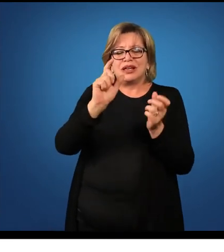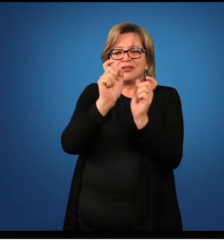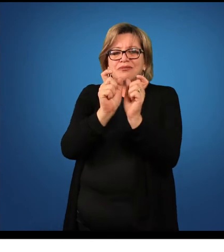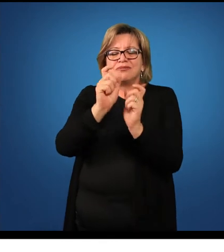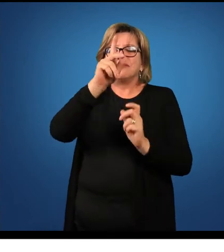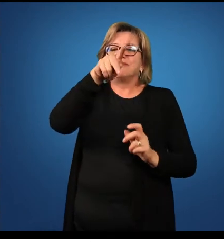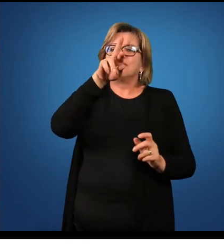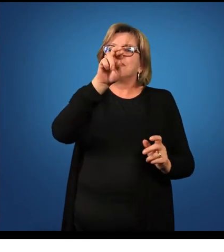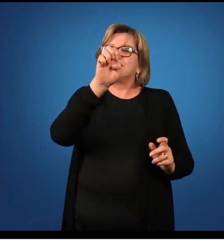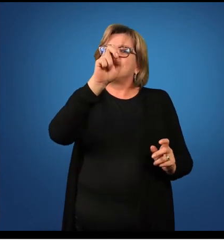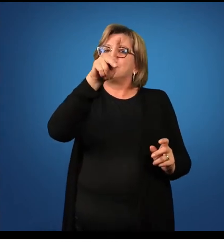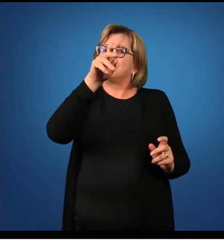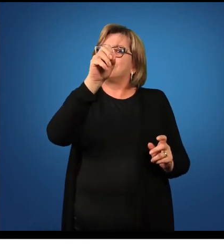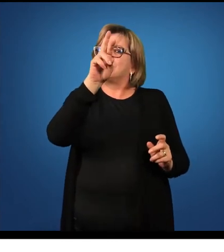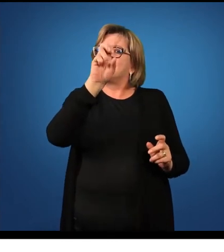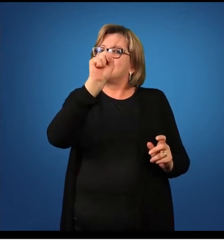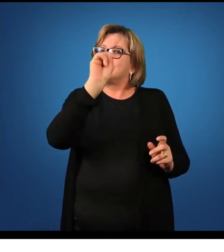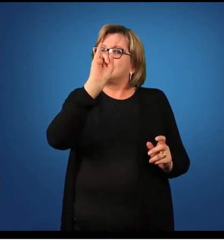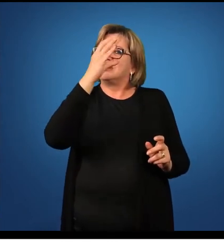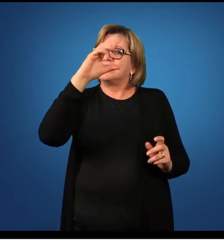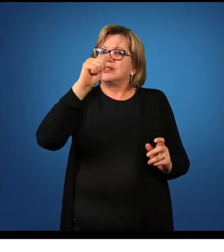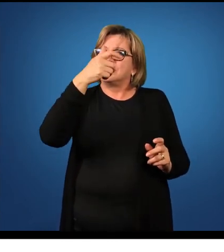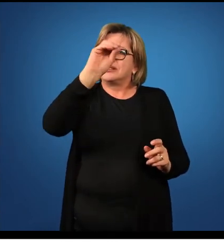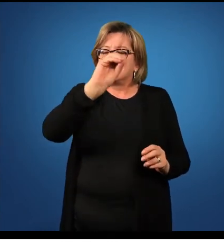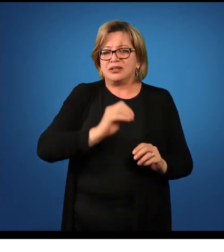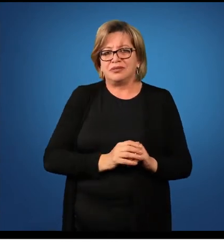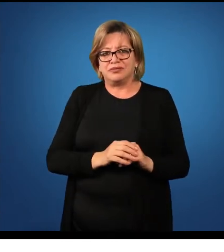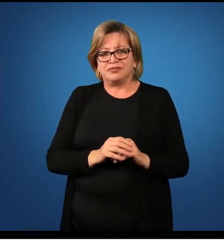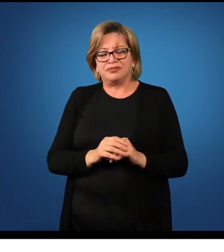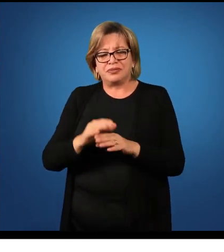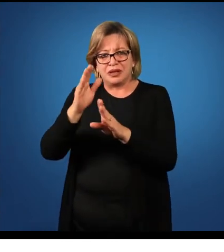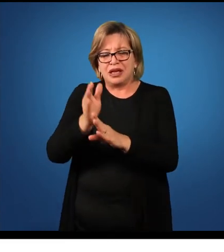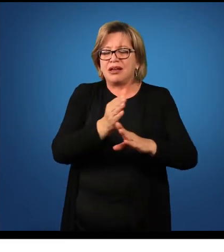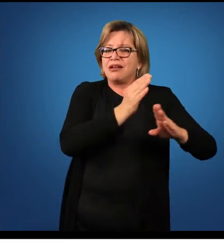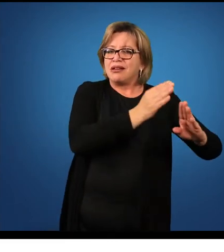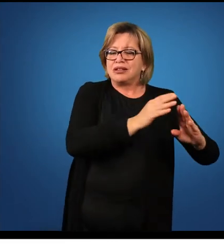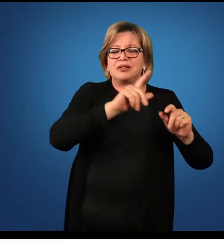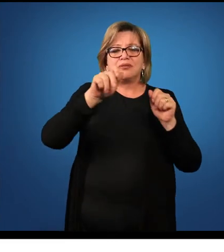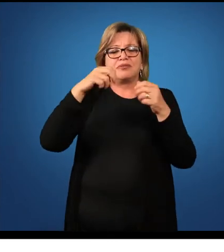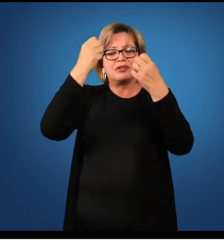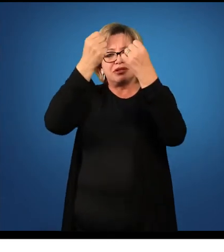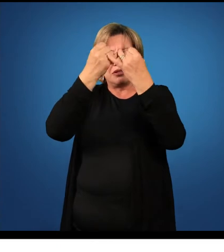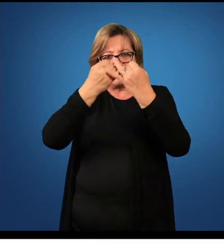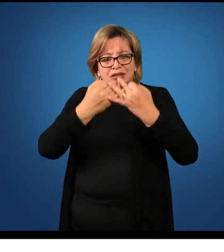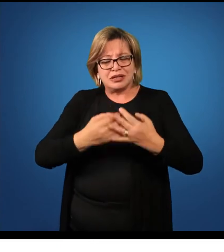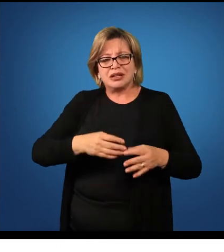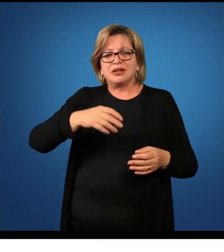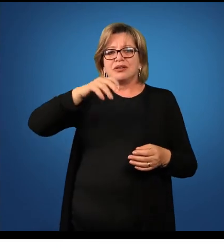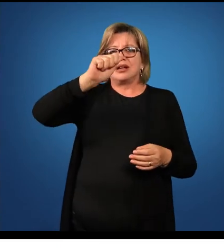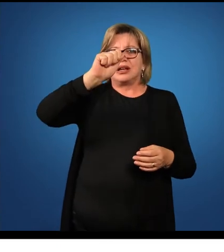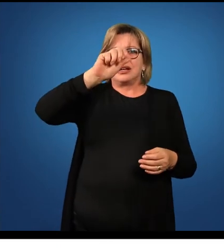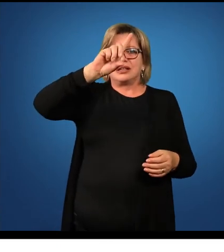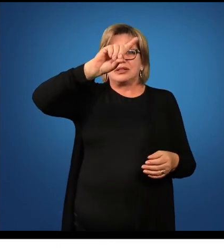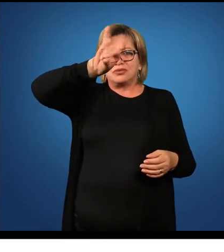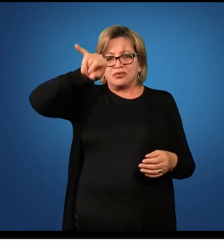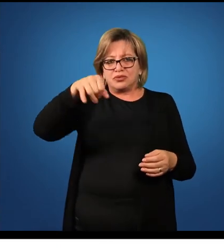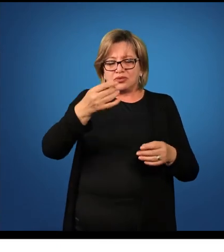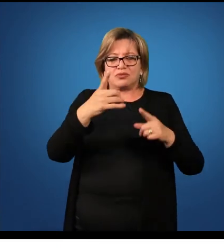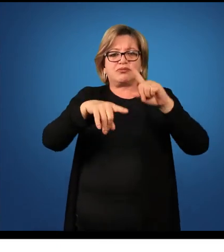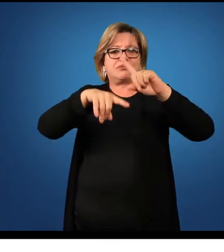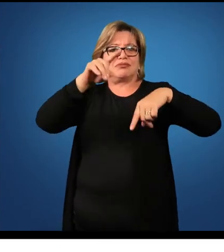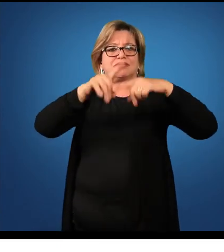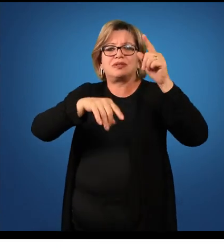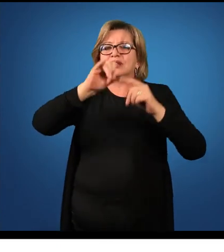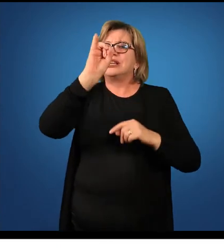sequência, falamos do adjunto adverbial de instrumento ou de meio. Observe que na língua portuguesa,